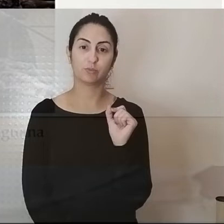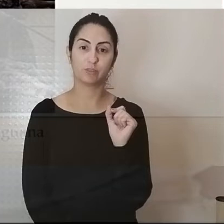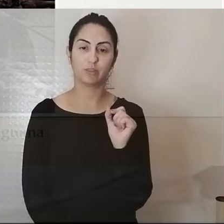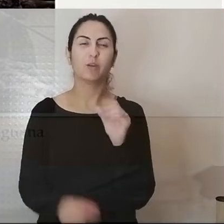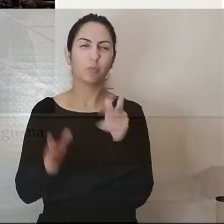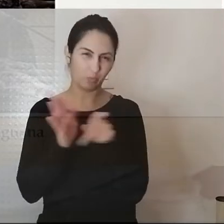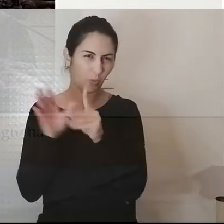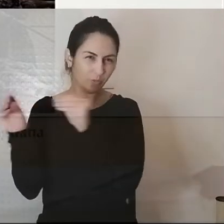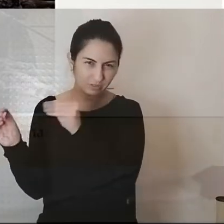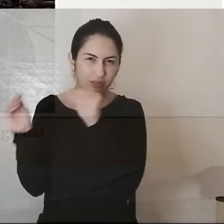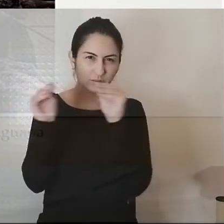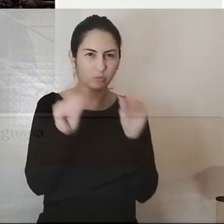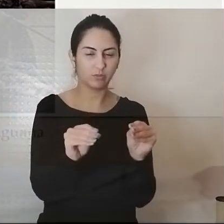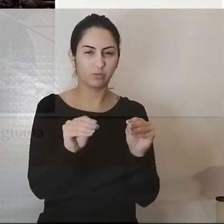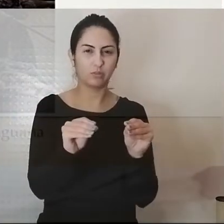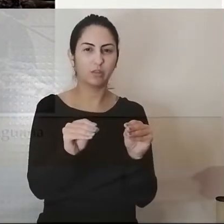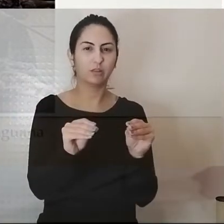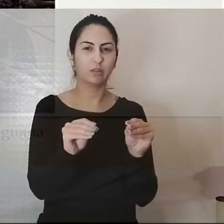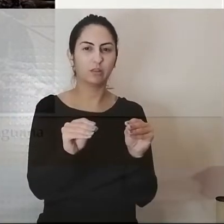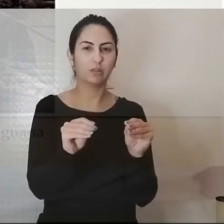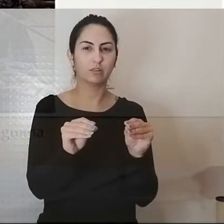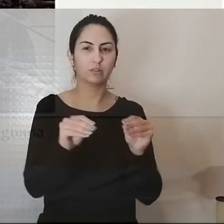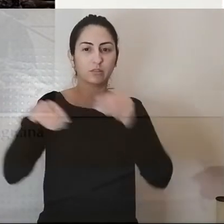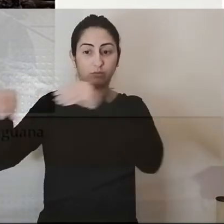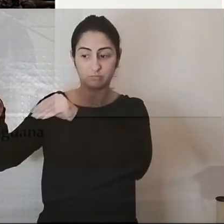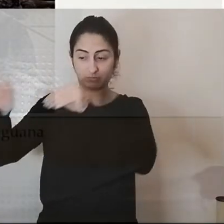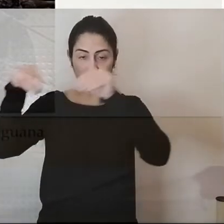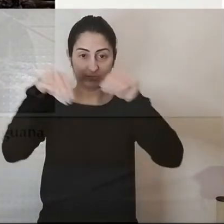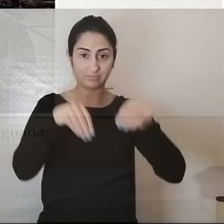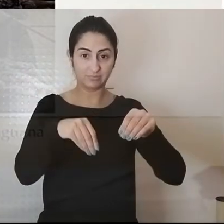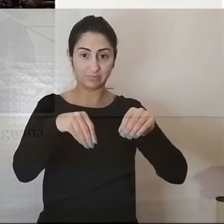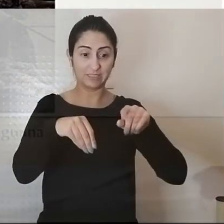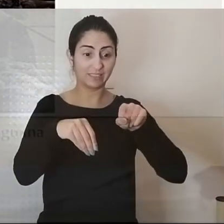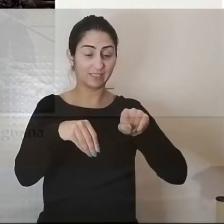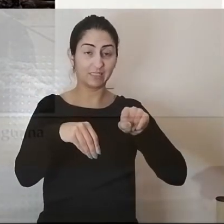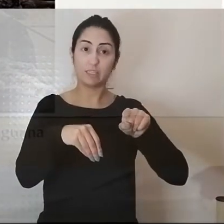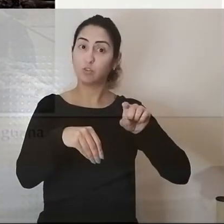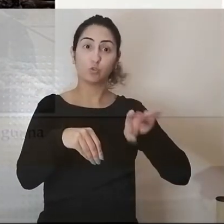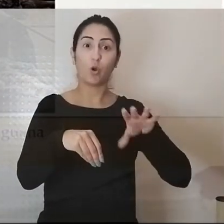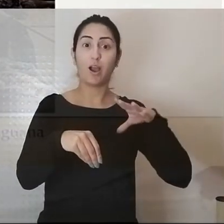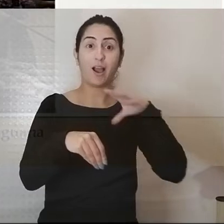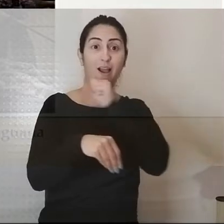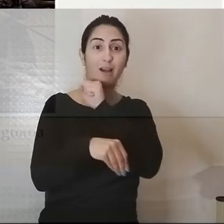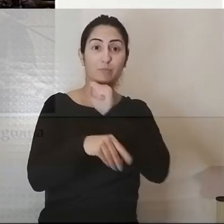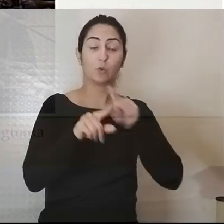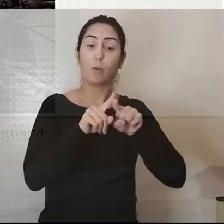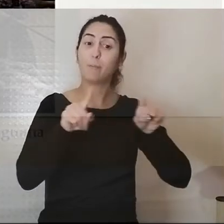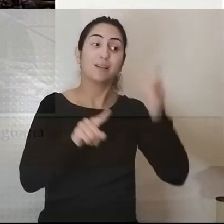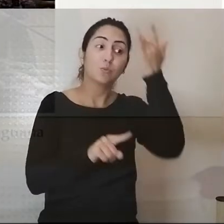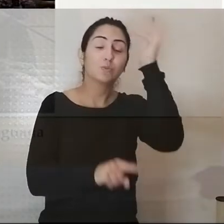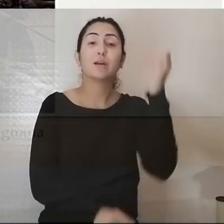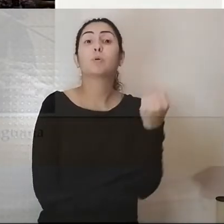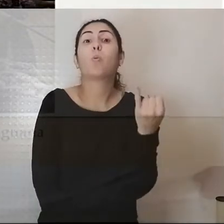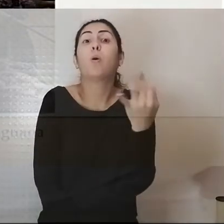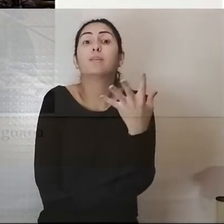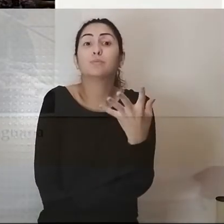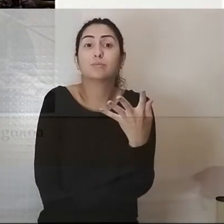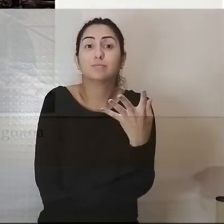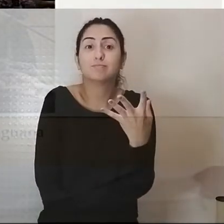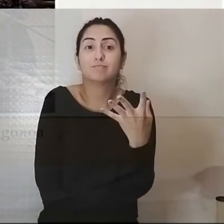deslocado a definição do ser deslocado vive situações temporâneas mas não sabe por quanto tempo